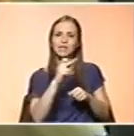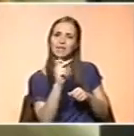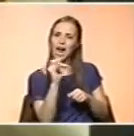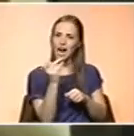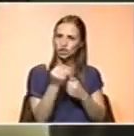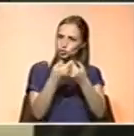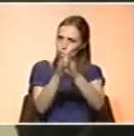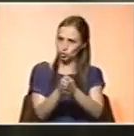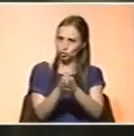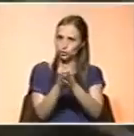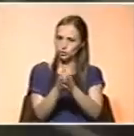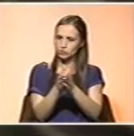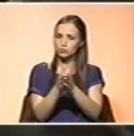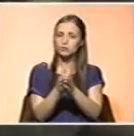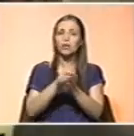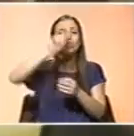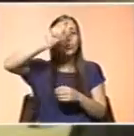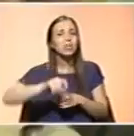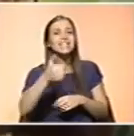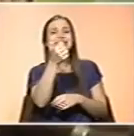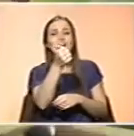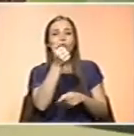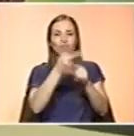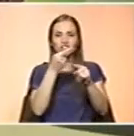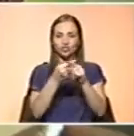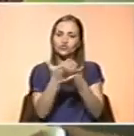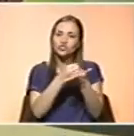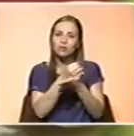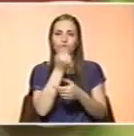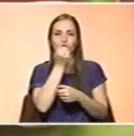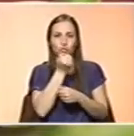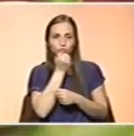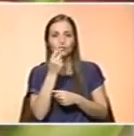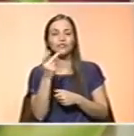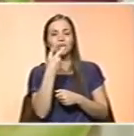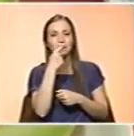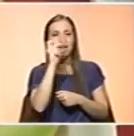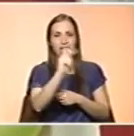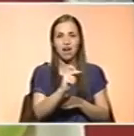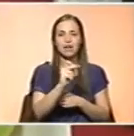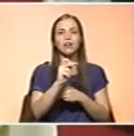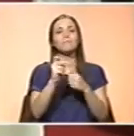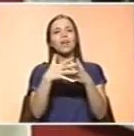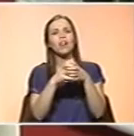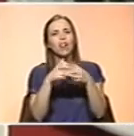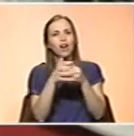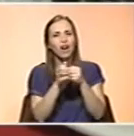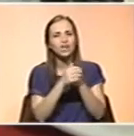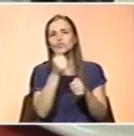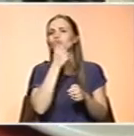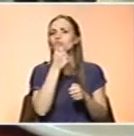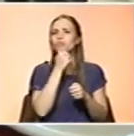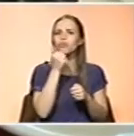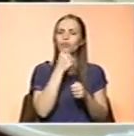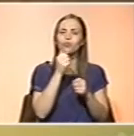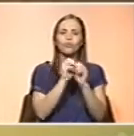5 porções por dia de vegetais e frutas para a vitamina A, citrinos, pimentos, frutos vermelhos e tomates